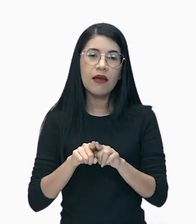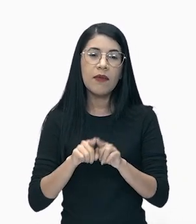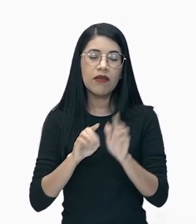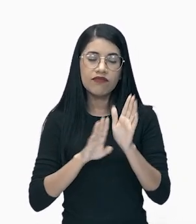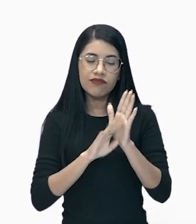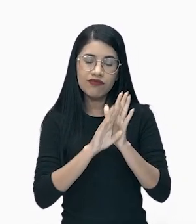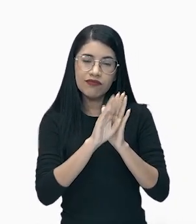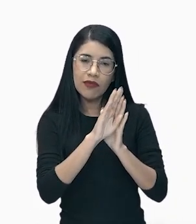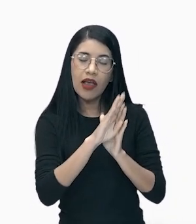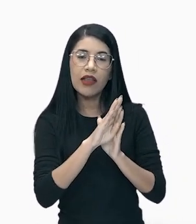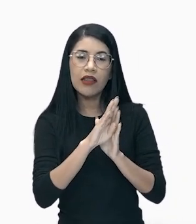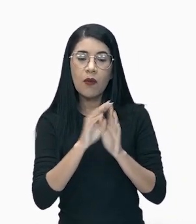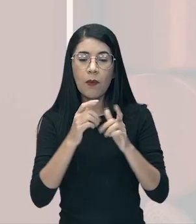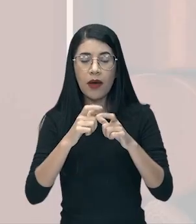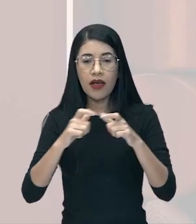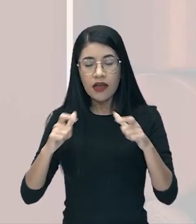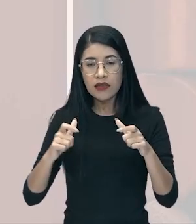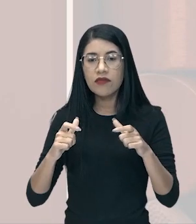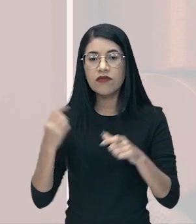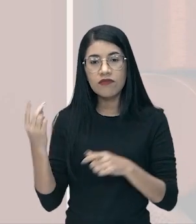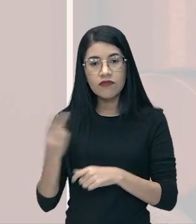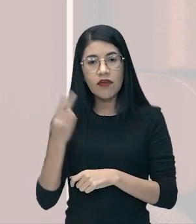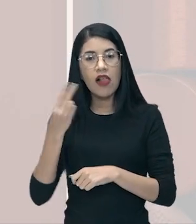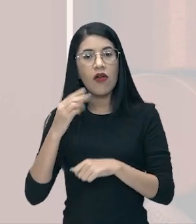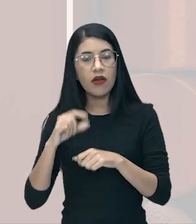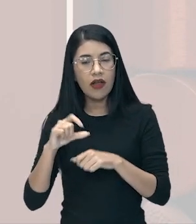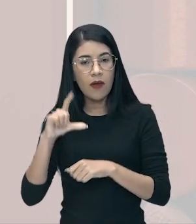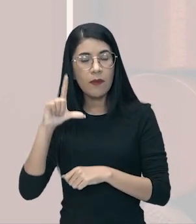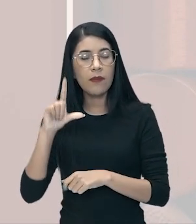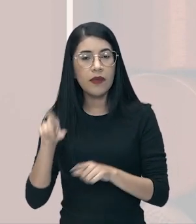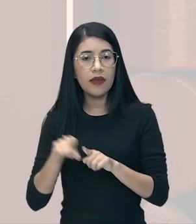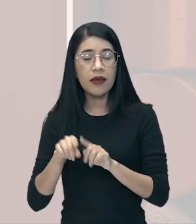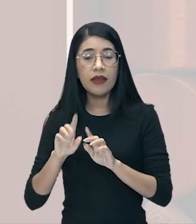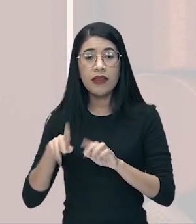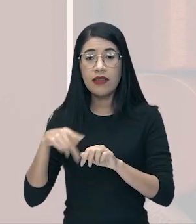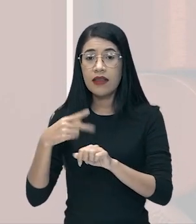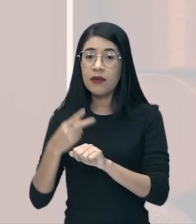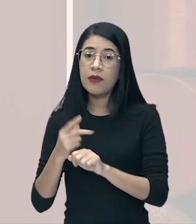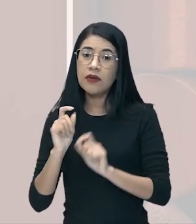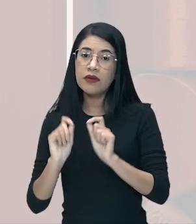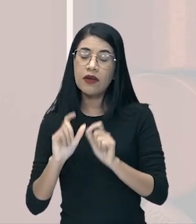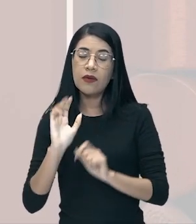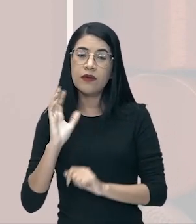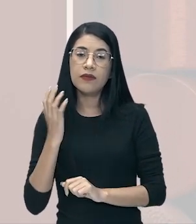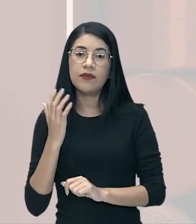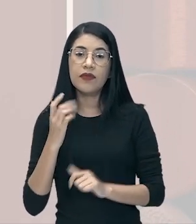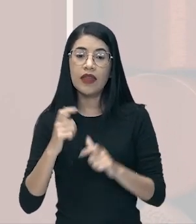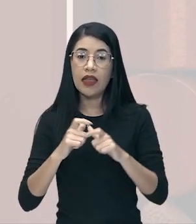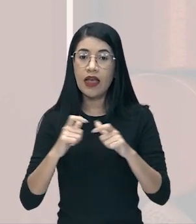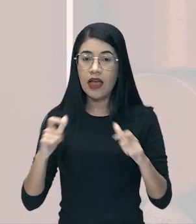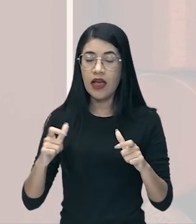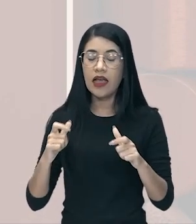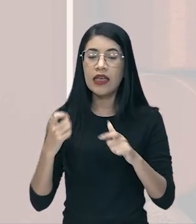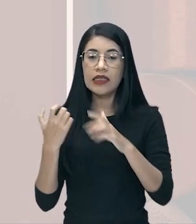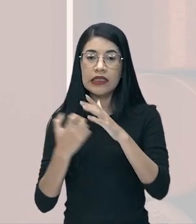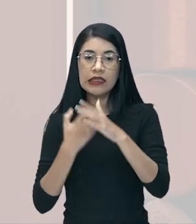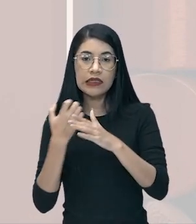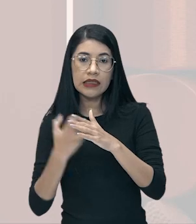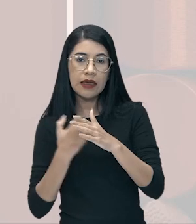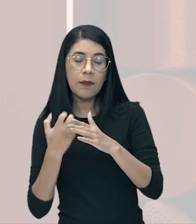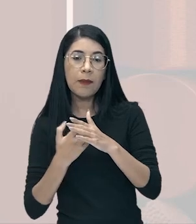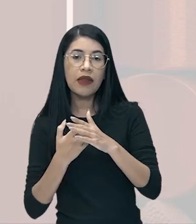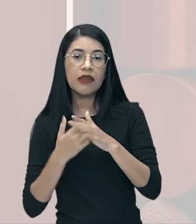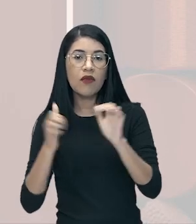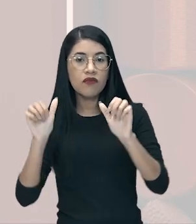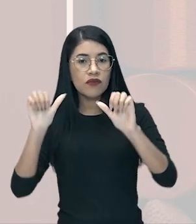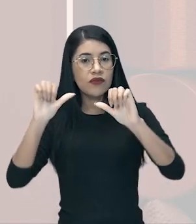muitas ações valorizassem muito, mas logo essas ações vão simbolizar empresas que estão à beira